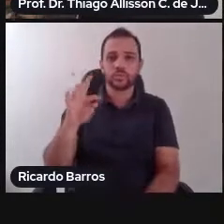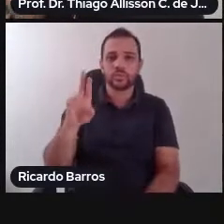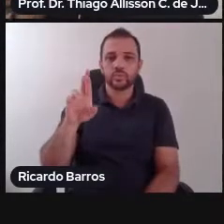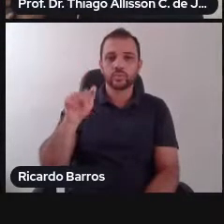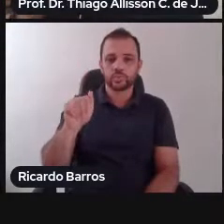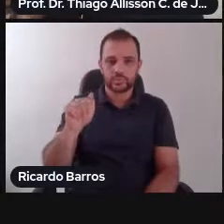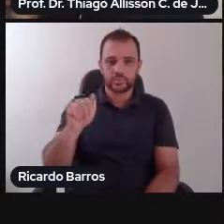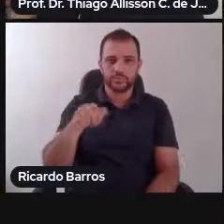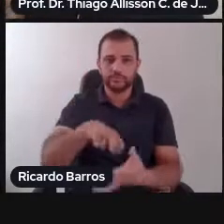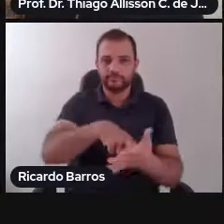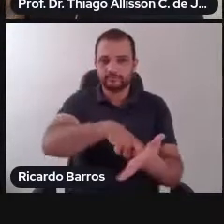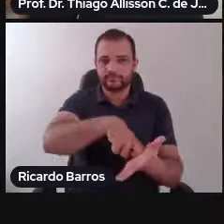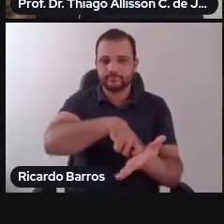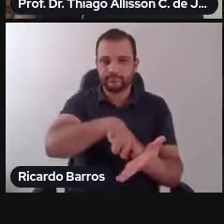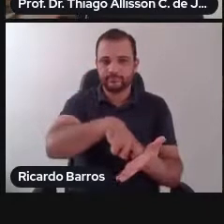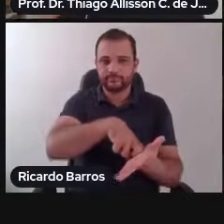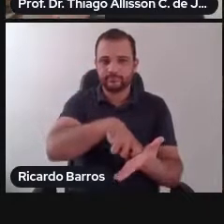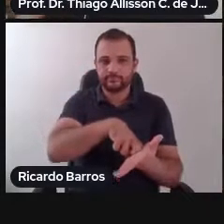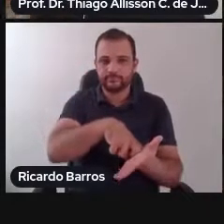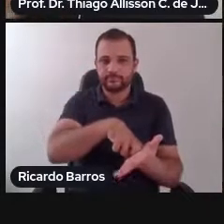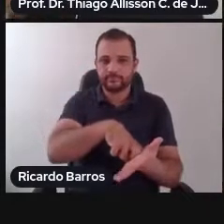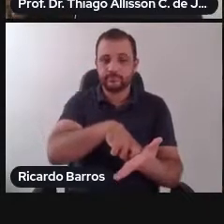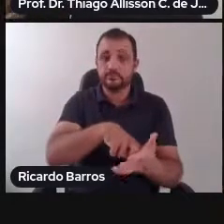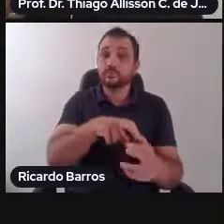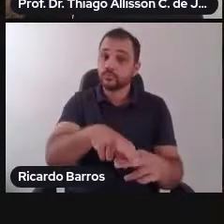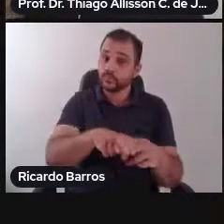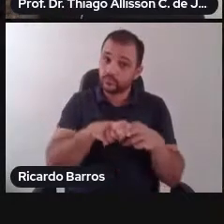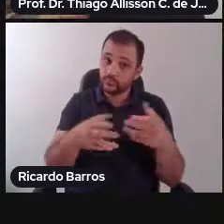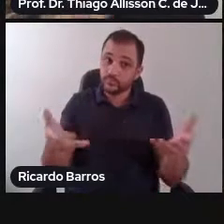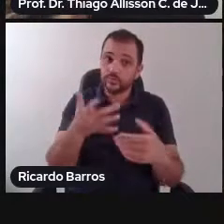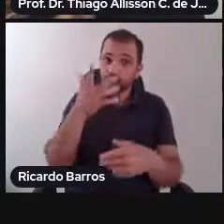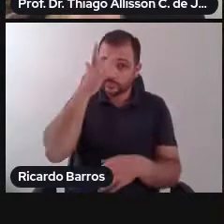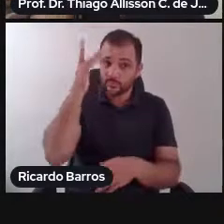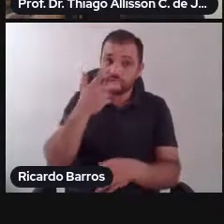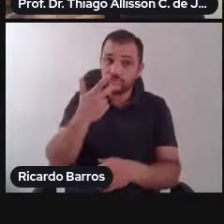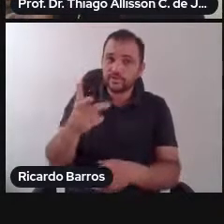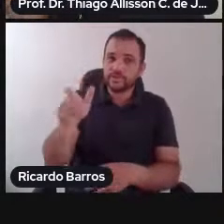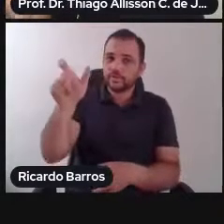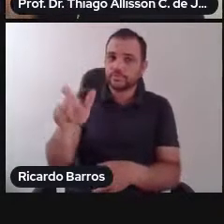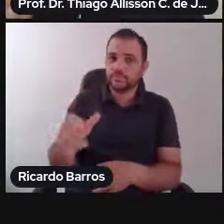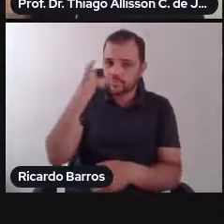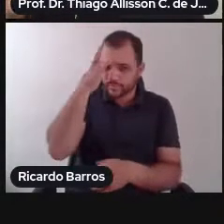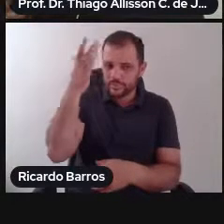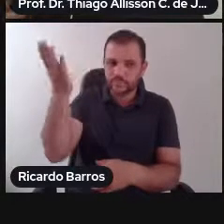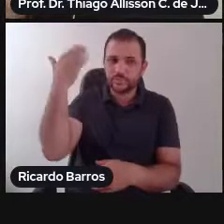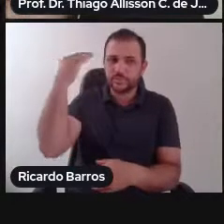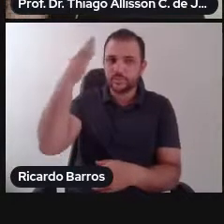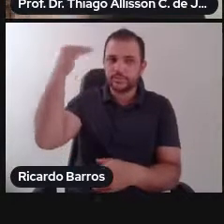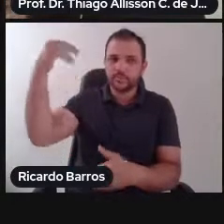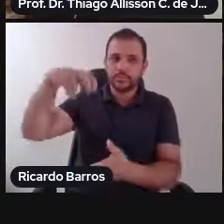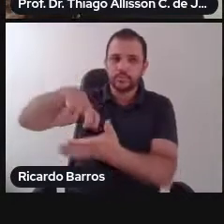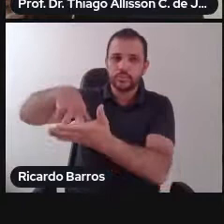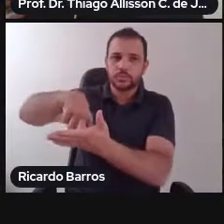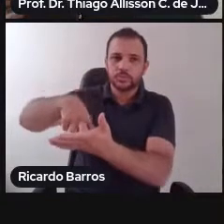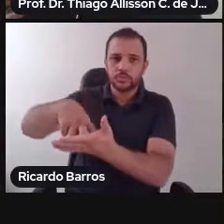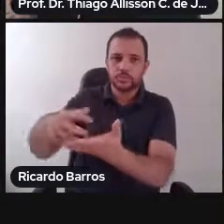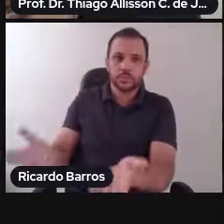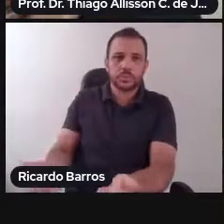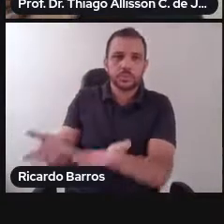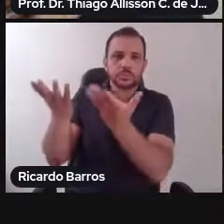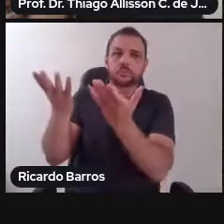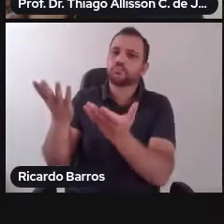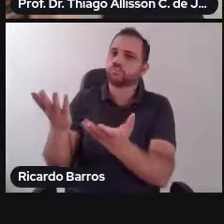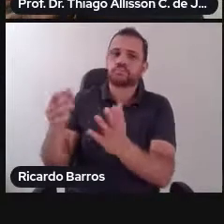complicado e por que não dizer também, pratica-se infração penal, quem portanto faz apologia à tortura, porque a tortura é crime,